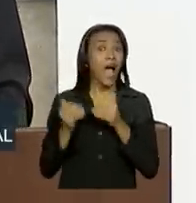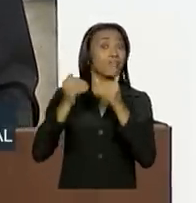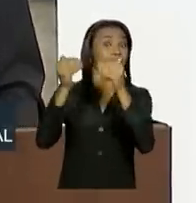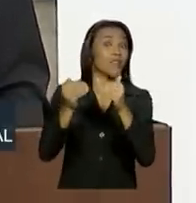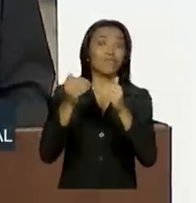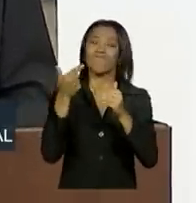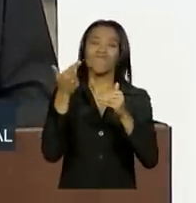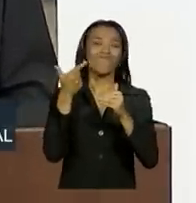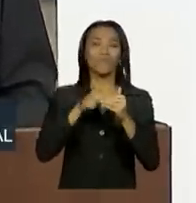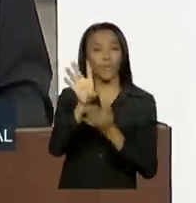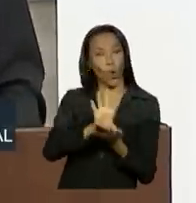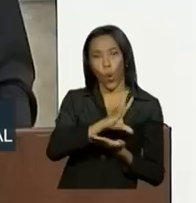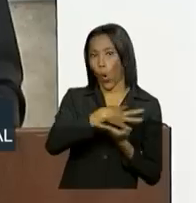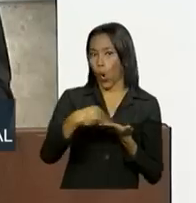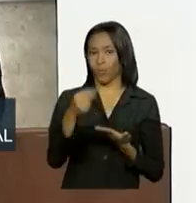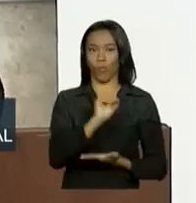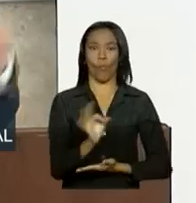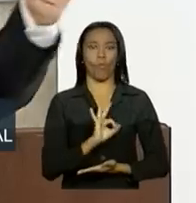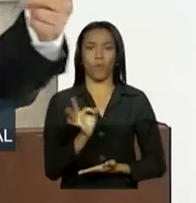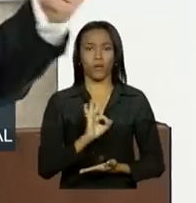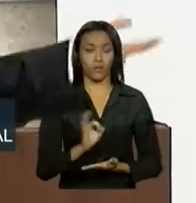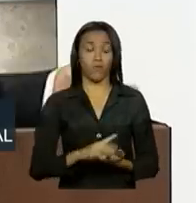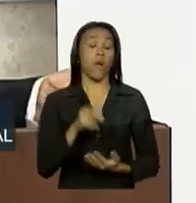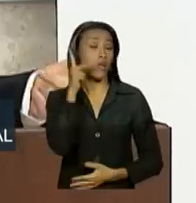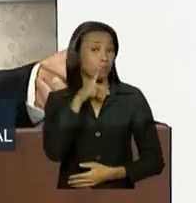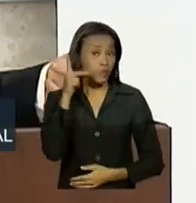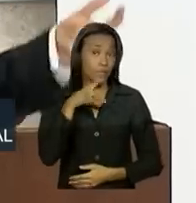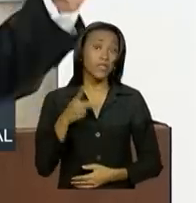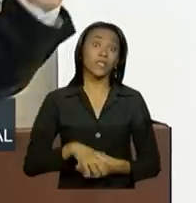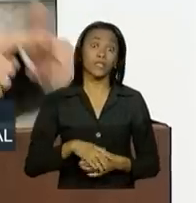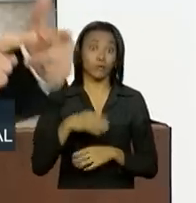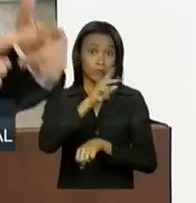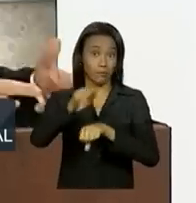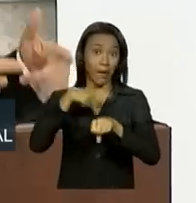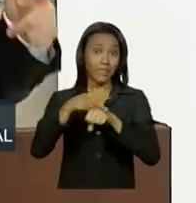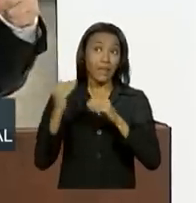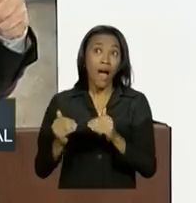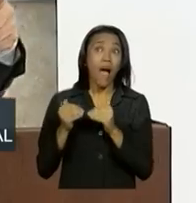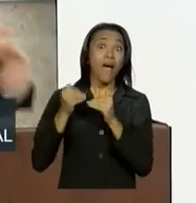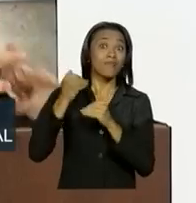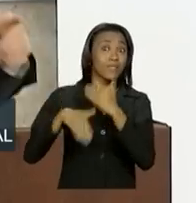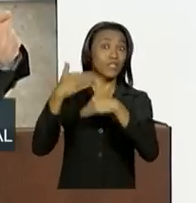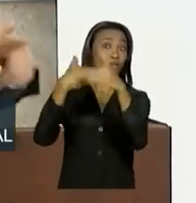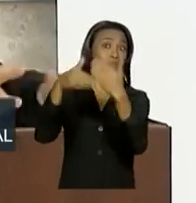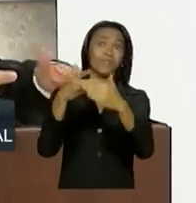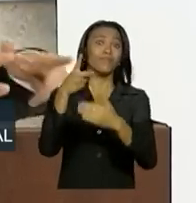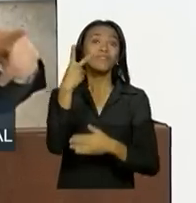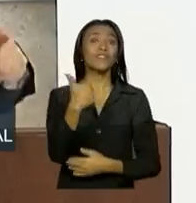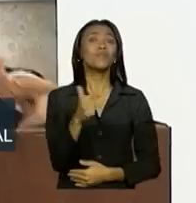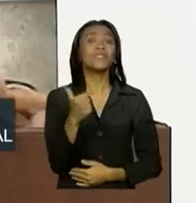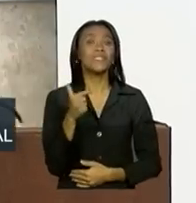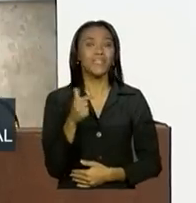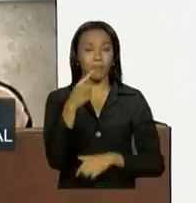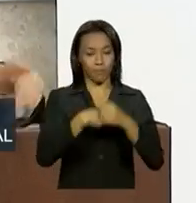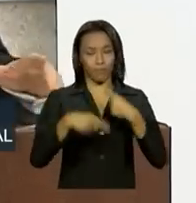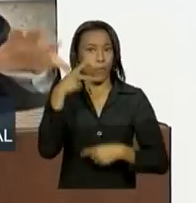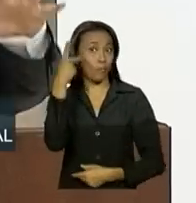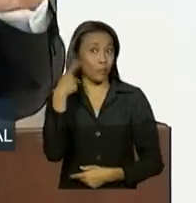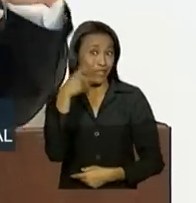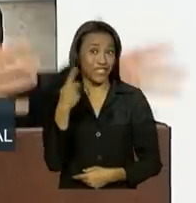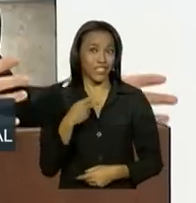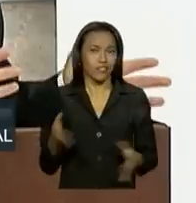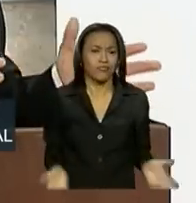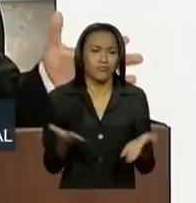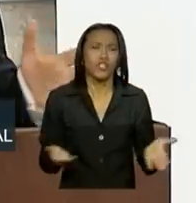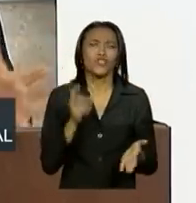equívocos, a nosso ver, das políticas dos países avançados é que eles não praticam política de estímulo à economia, fazem